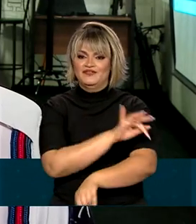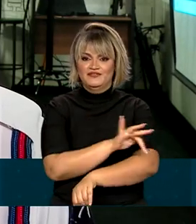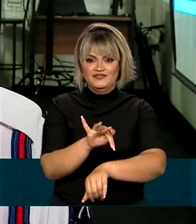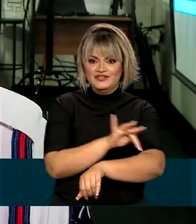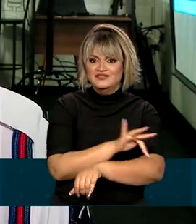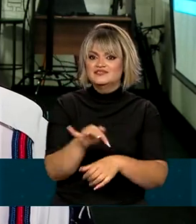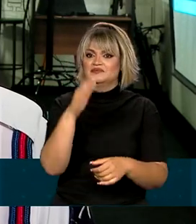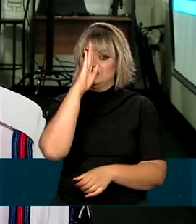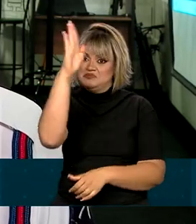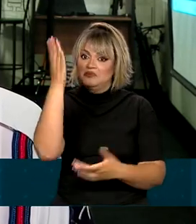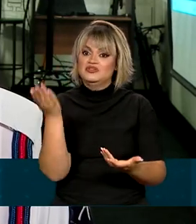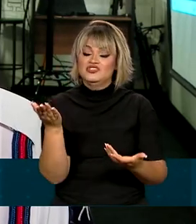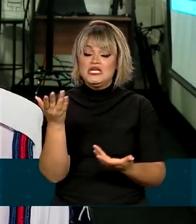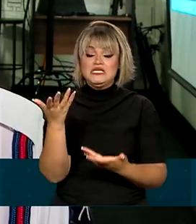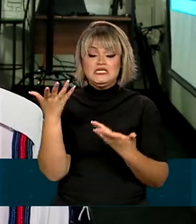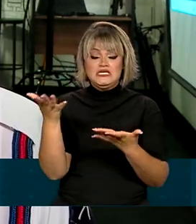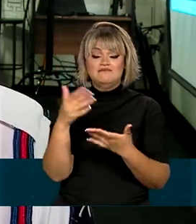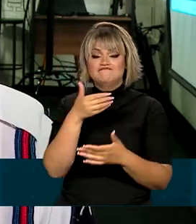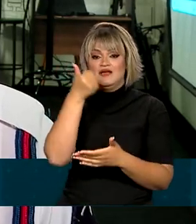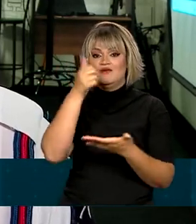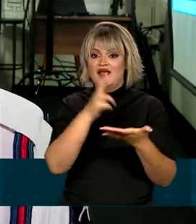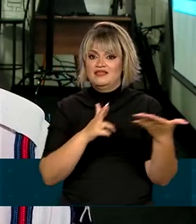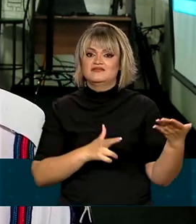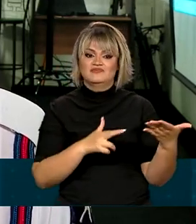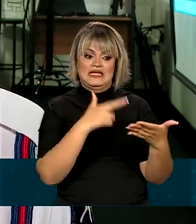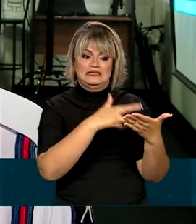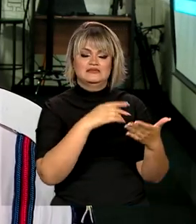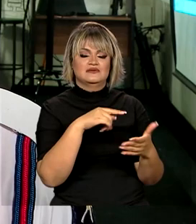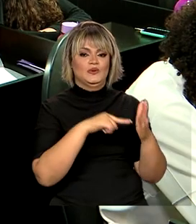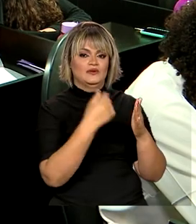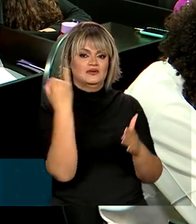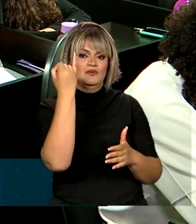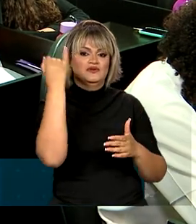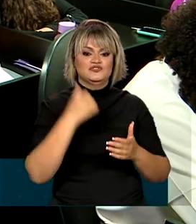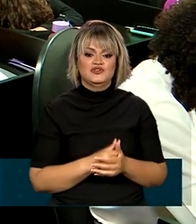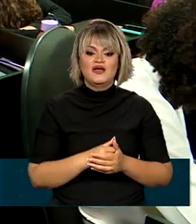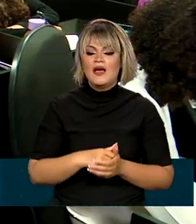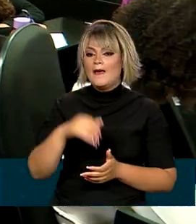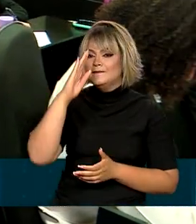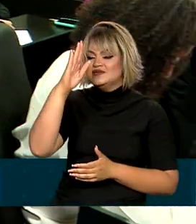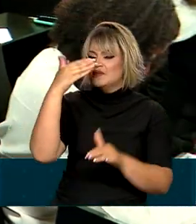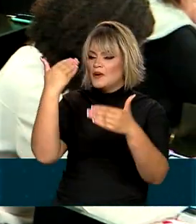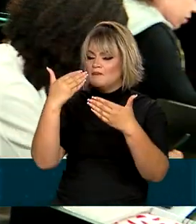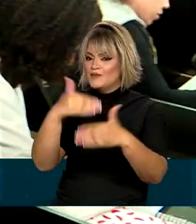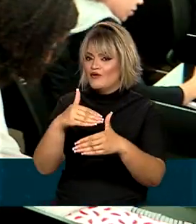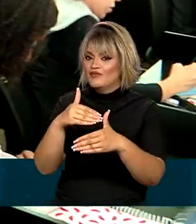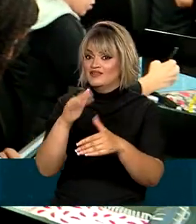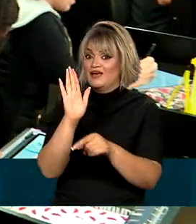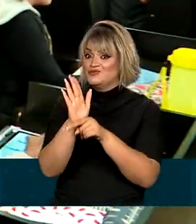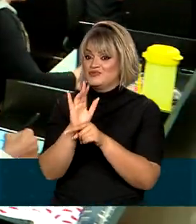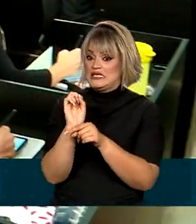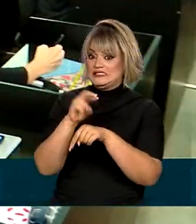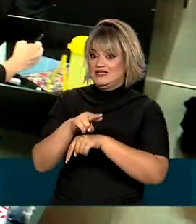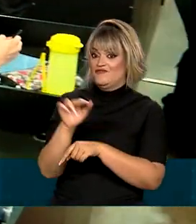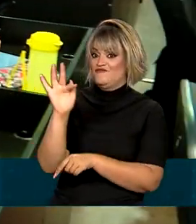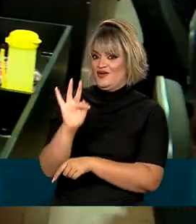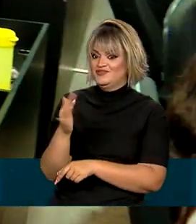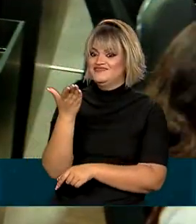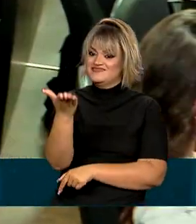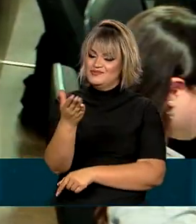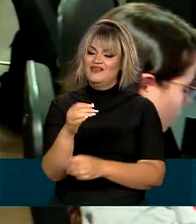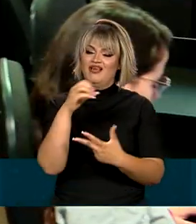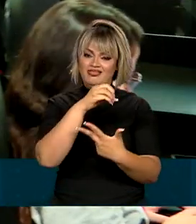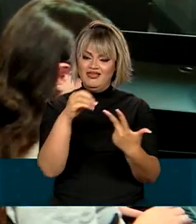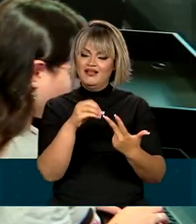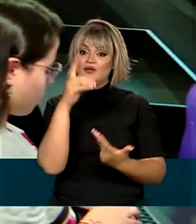física principalmente, e tentar melhorar a redação, que eu acho que é importante também. A principal prova de acesso ao ensino superior será realizada em